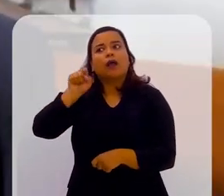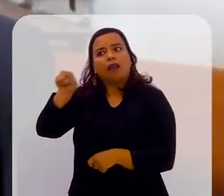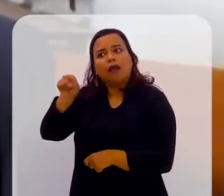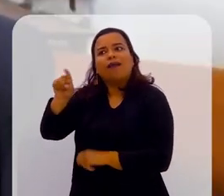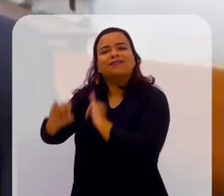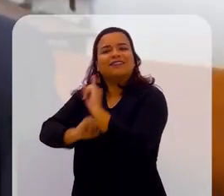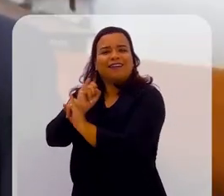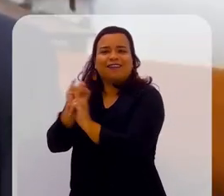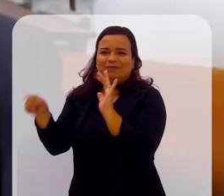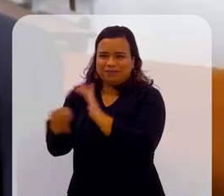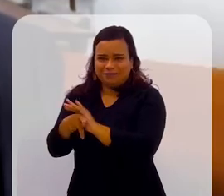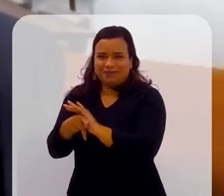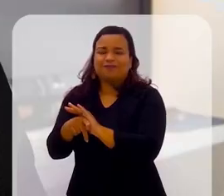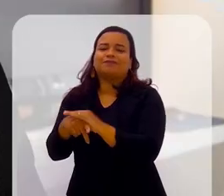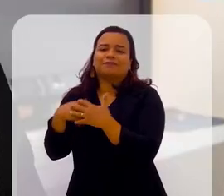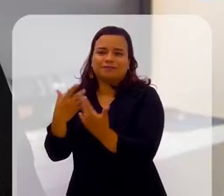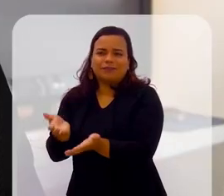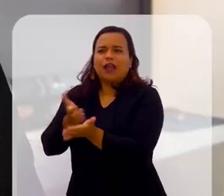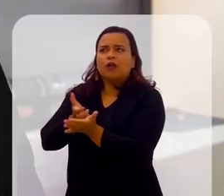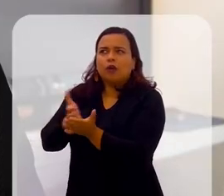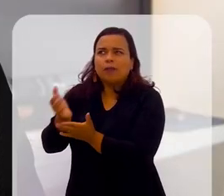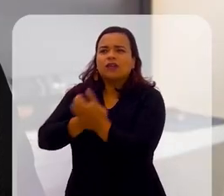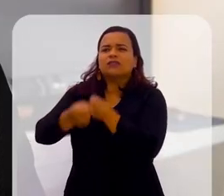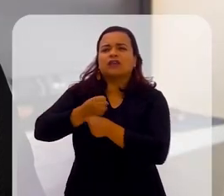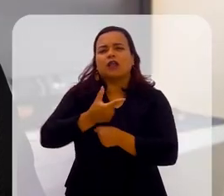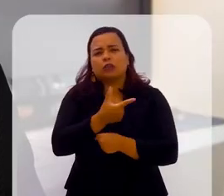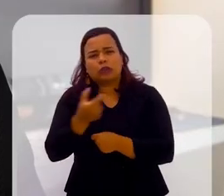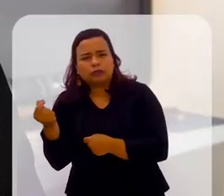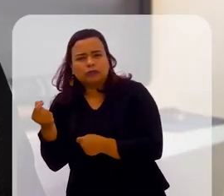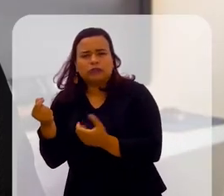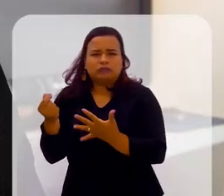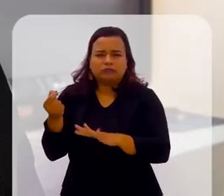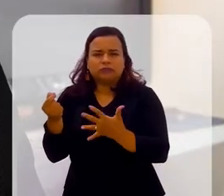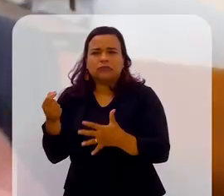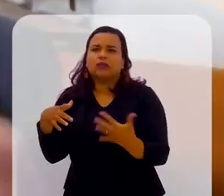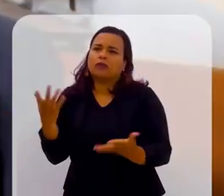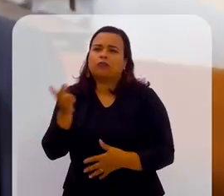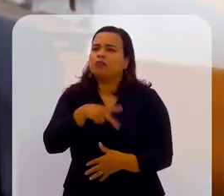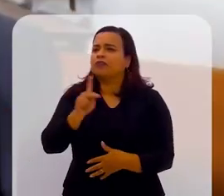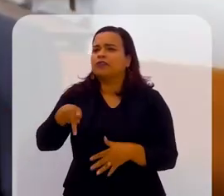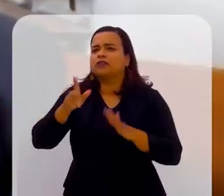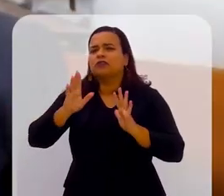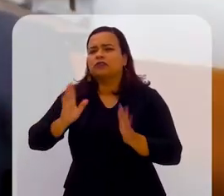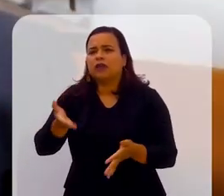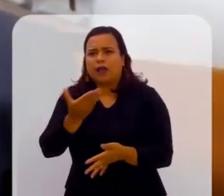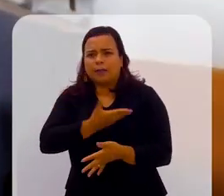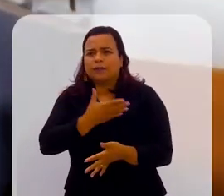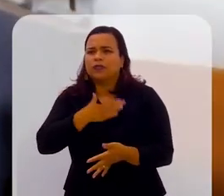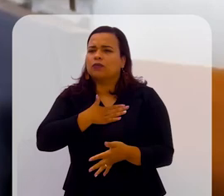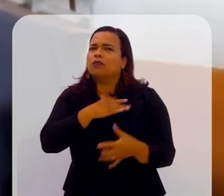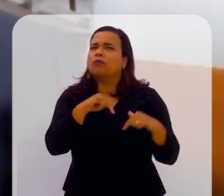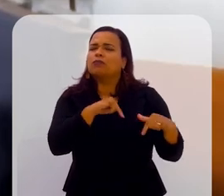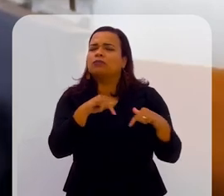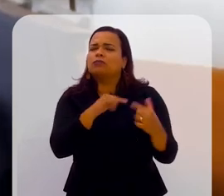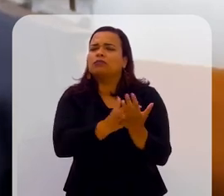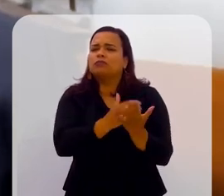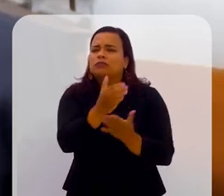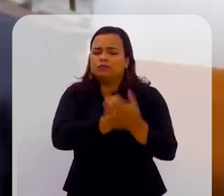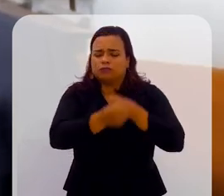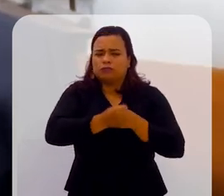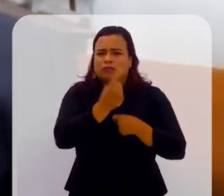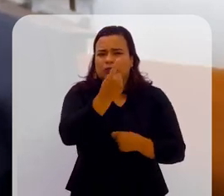E isso nós estamos falando ali no começo, nos anos 2000. Nossa! Então, o professor estava com isso já lá. Eu acho que ele começou um trabalho em